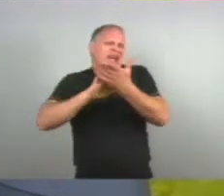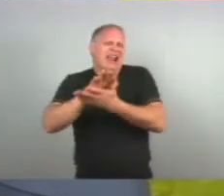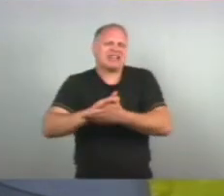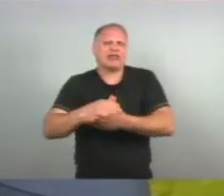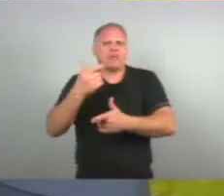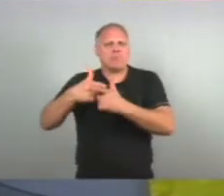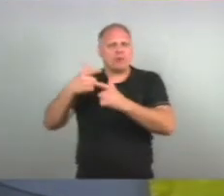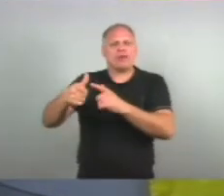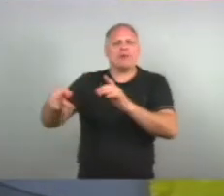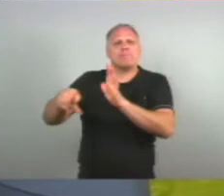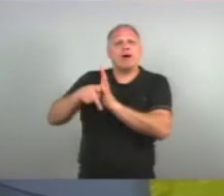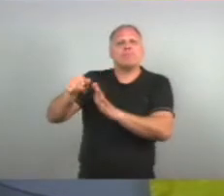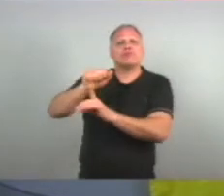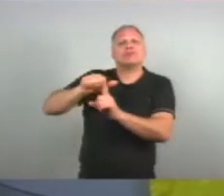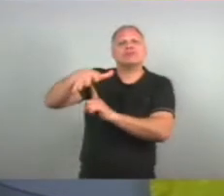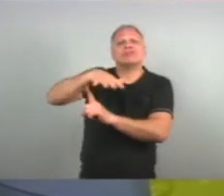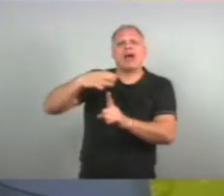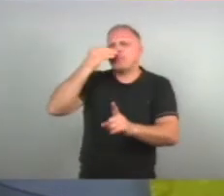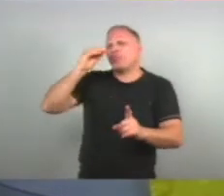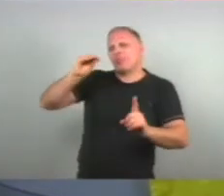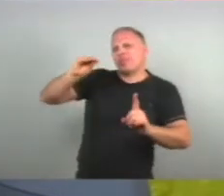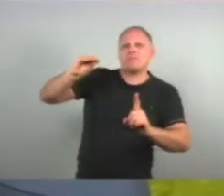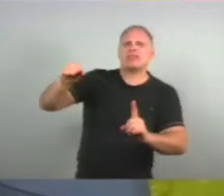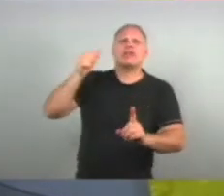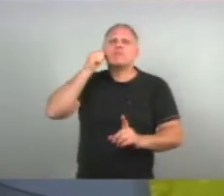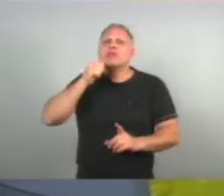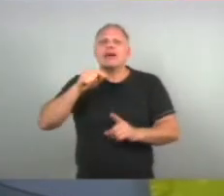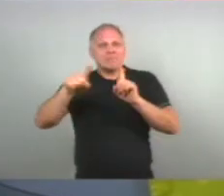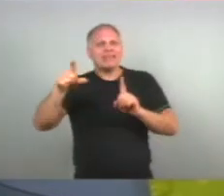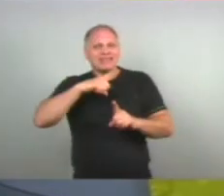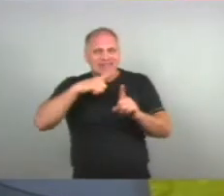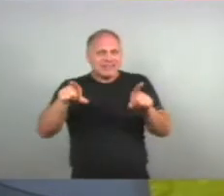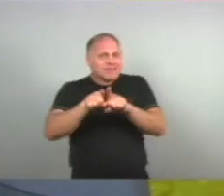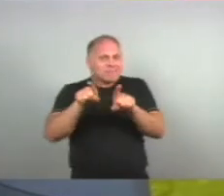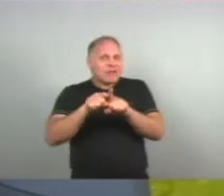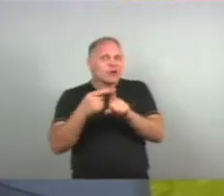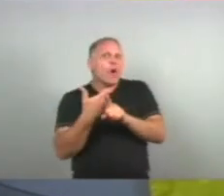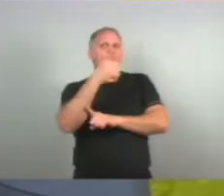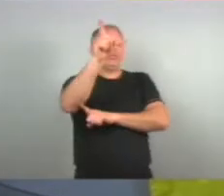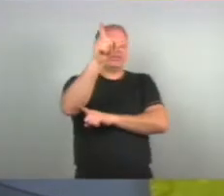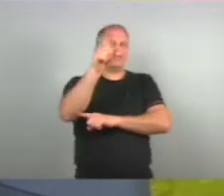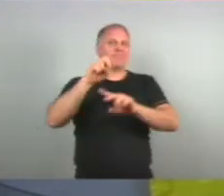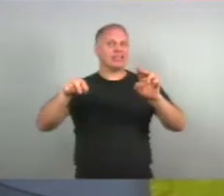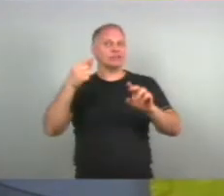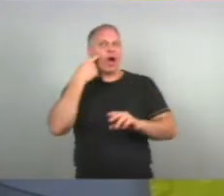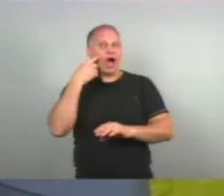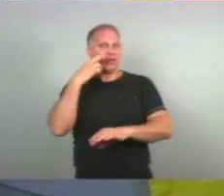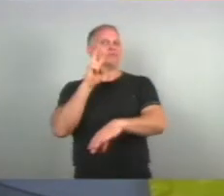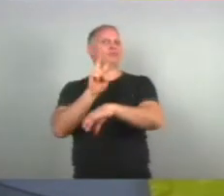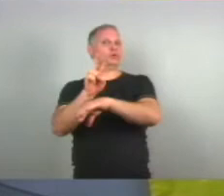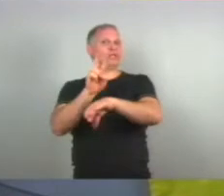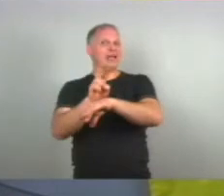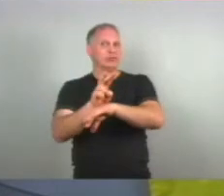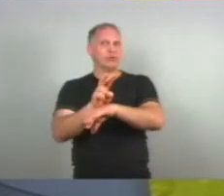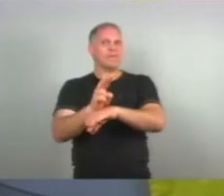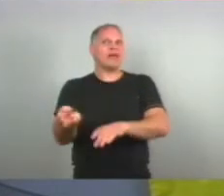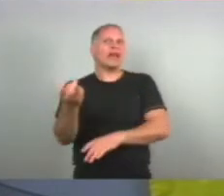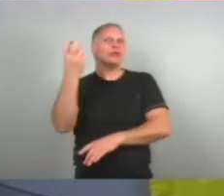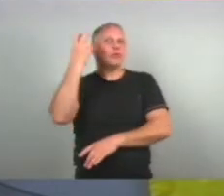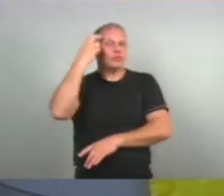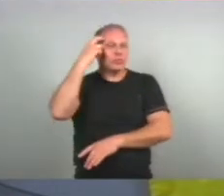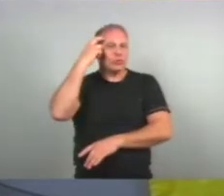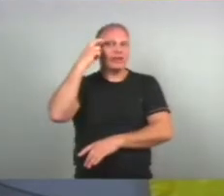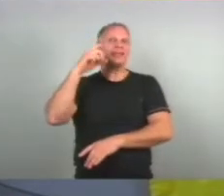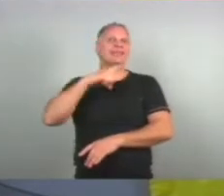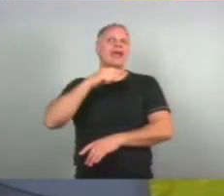problemática Como algo depreciativo Da cultura Mas sim Chamar a atenção Para uma cultura De empoderamento Da